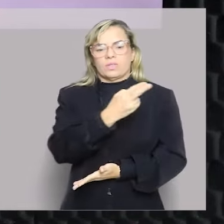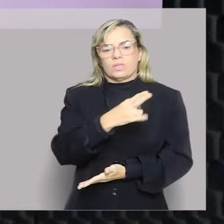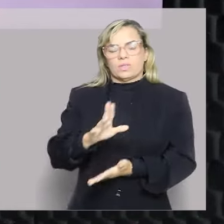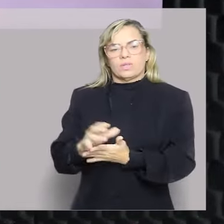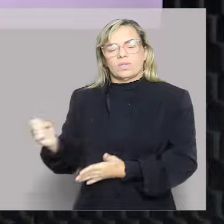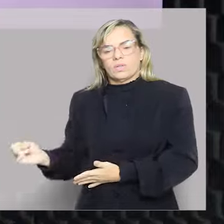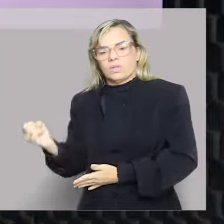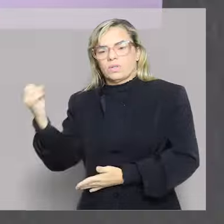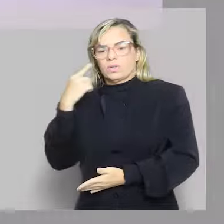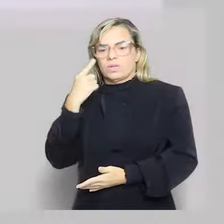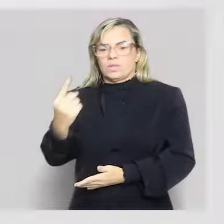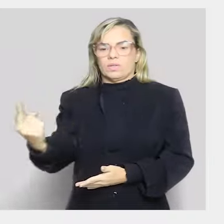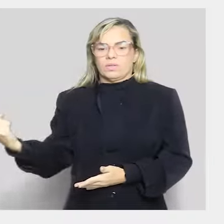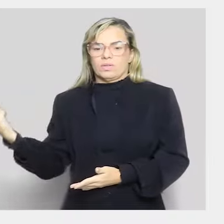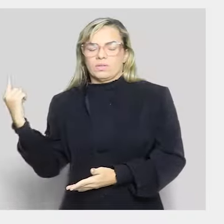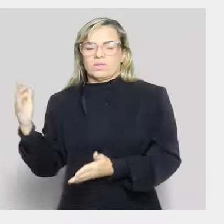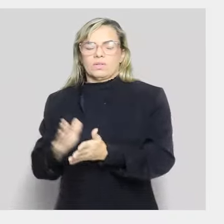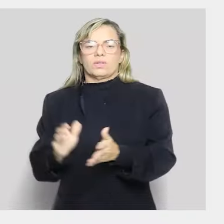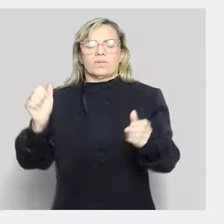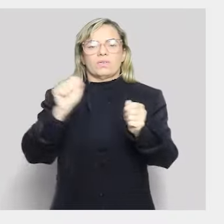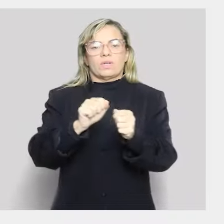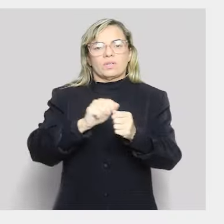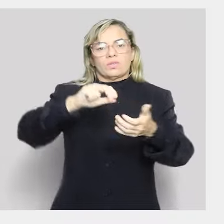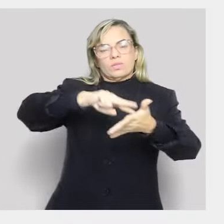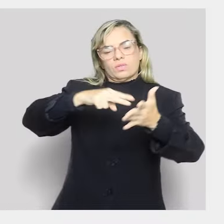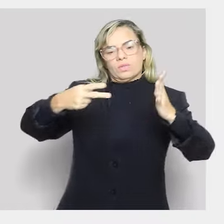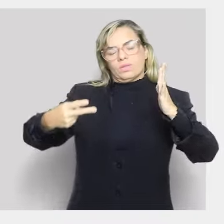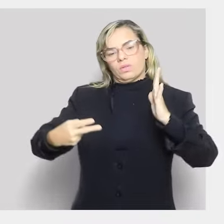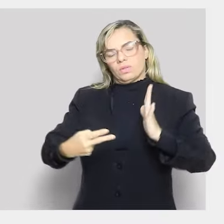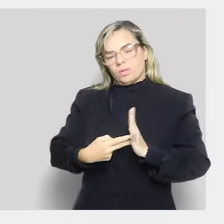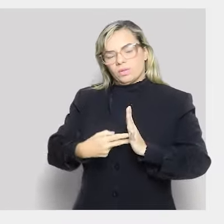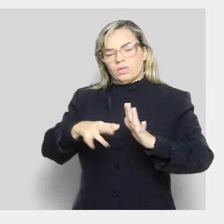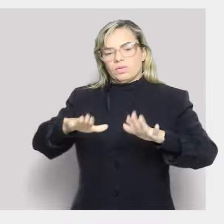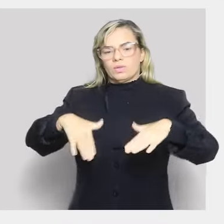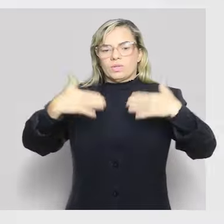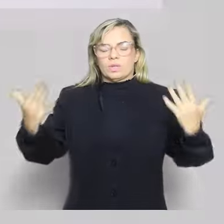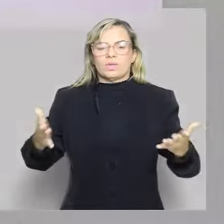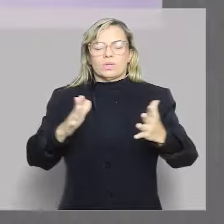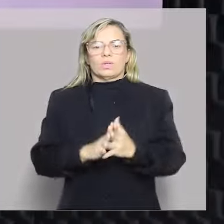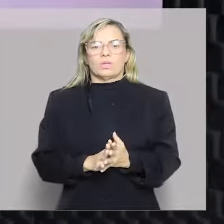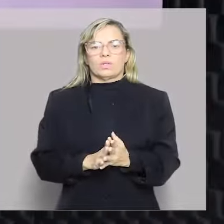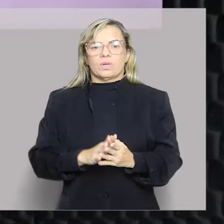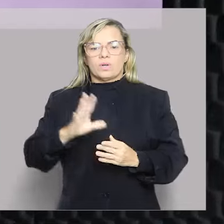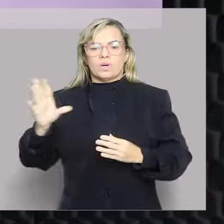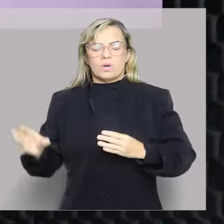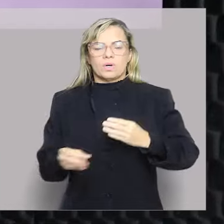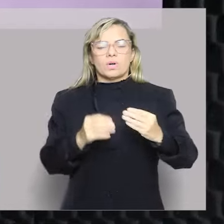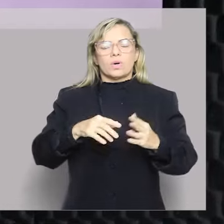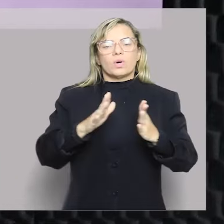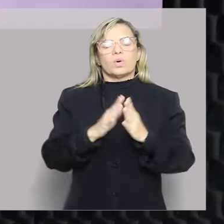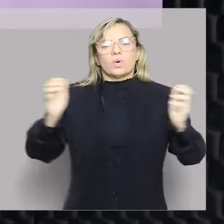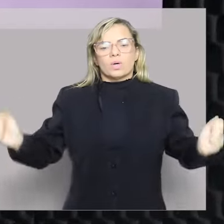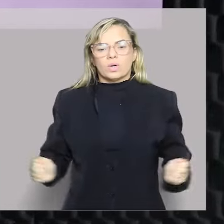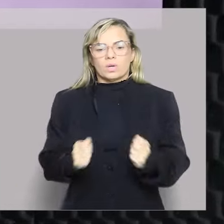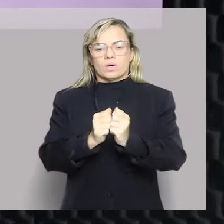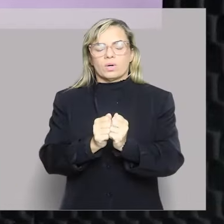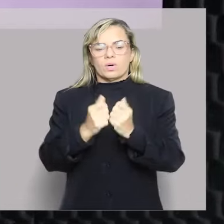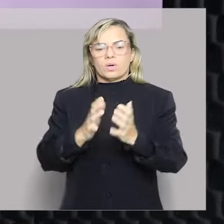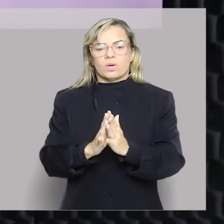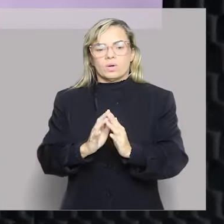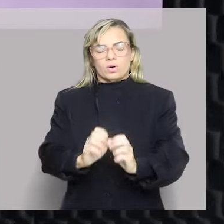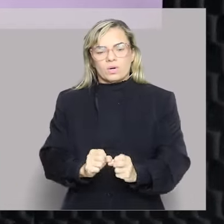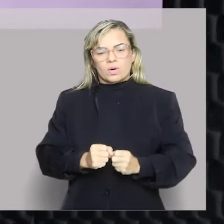direitos fundamentais, são eles que fazem o sentido, que criam esse arcabouço mínimo de defesa da pessoa